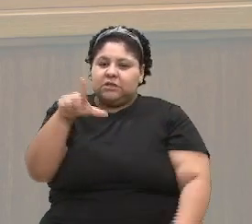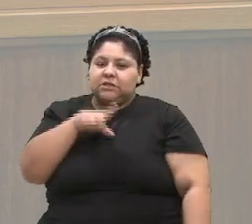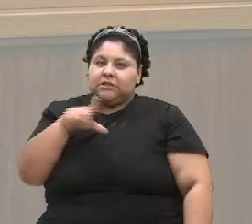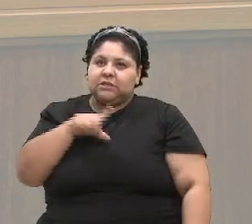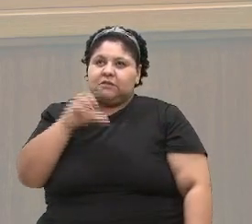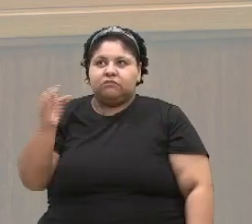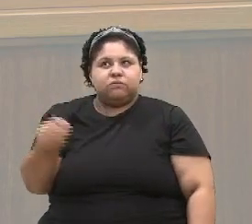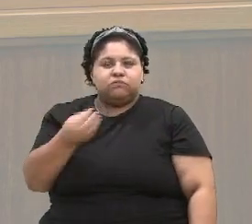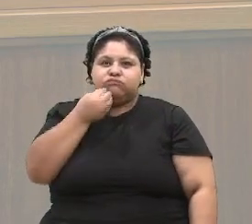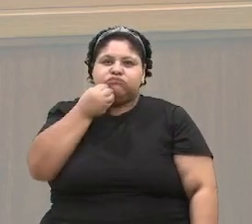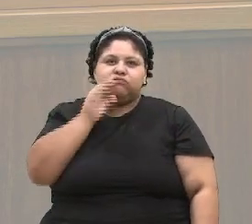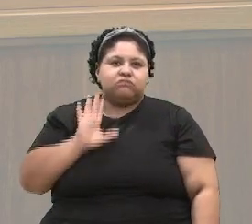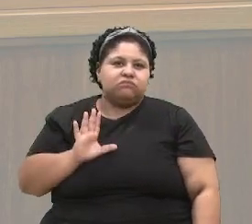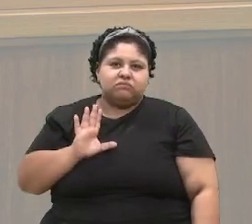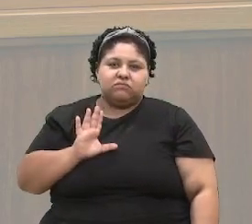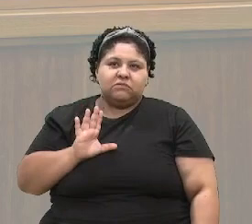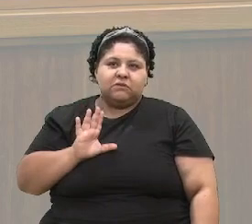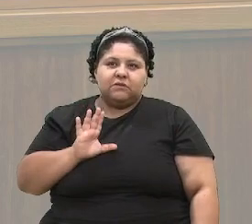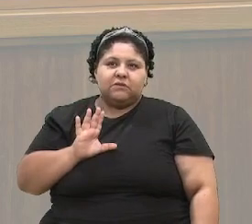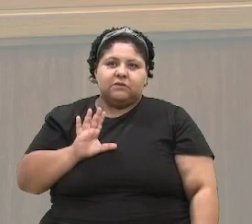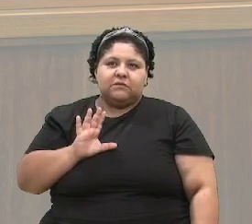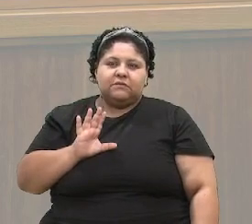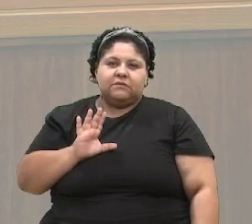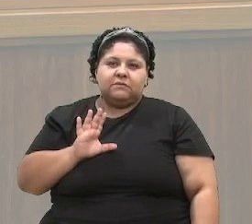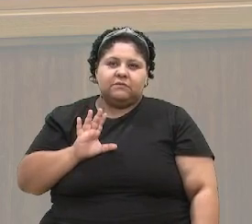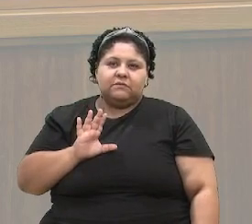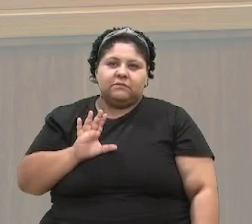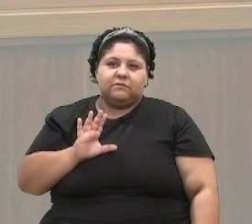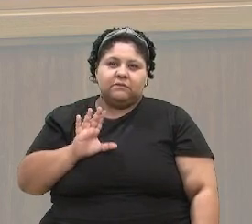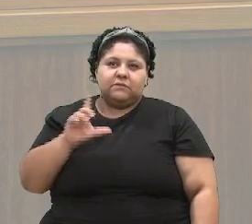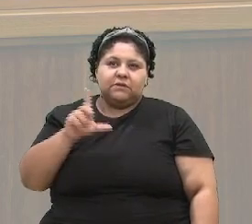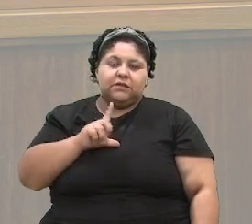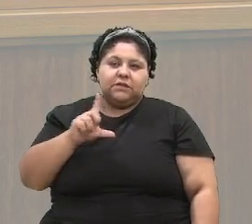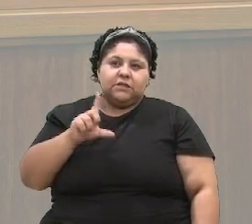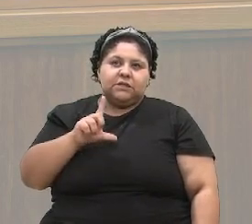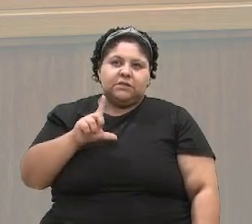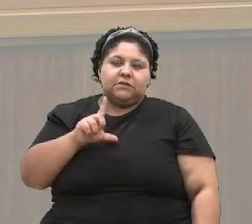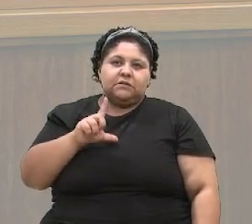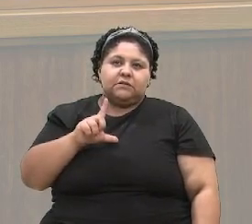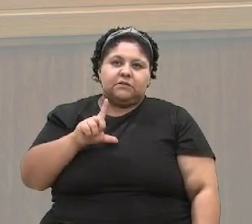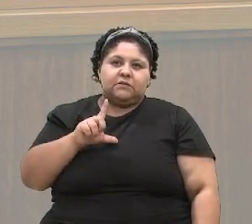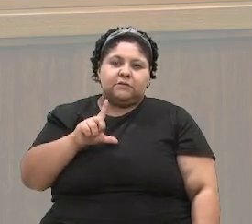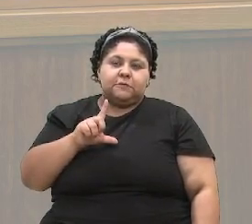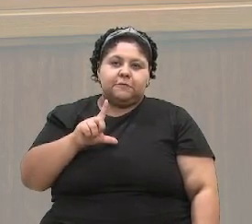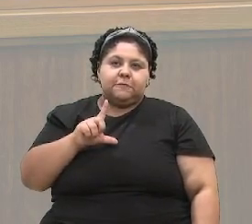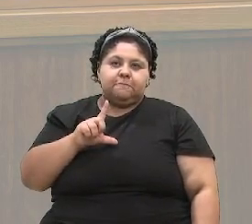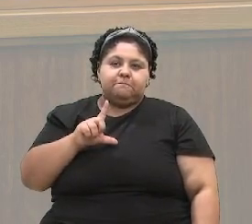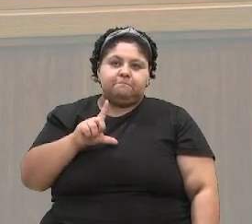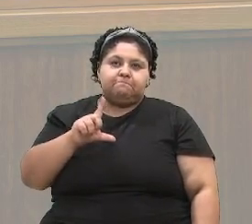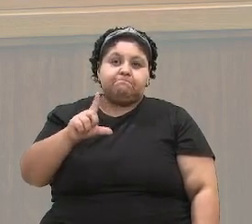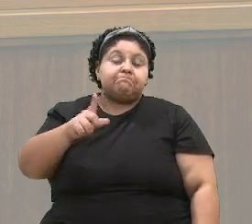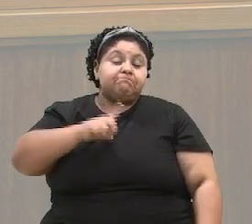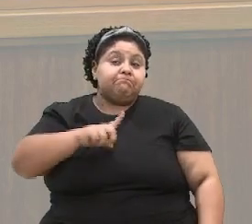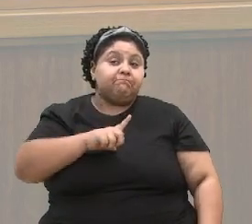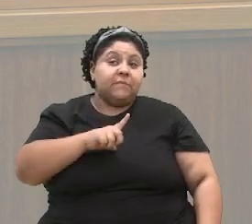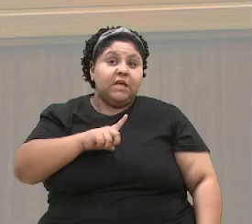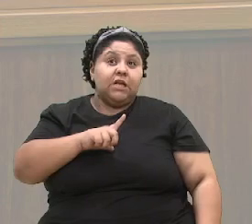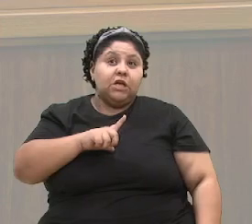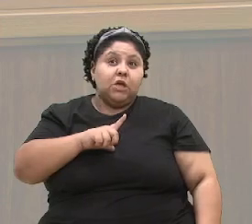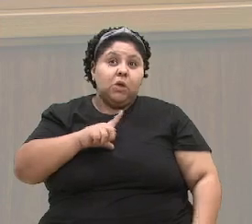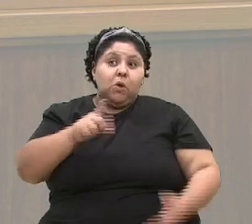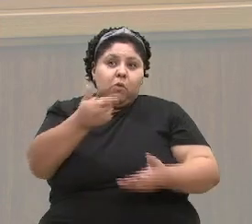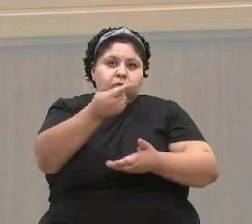possibilidade de buscar um financiamento